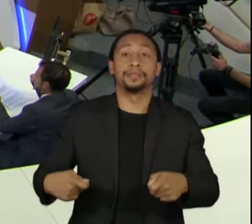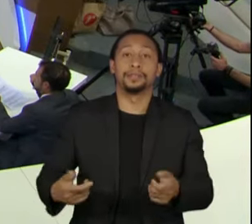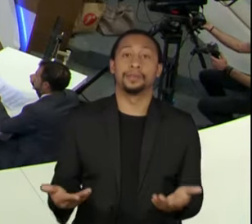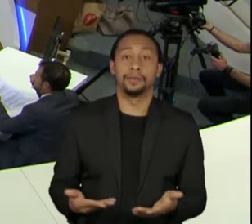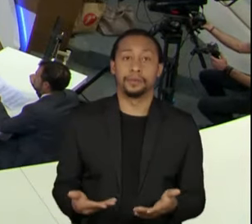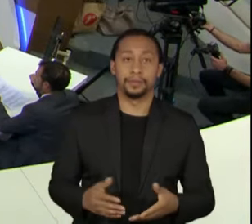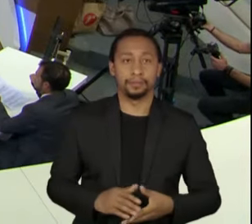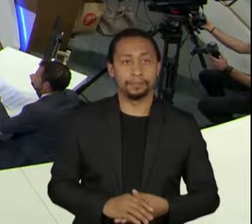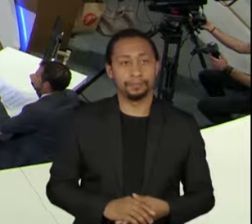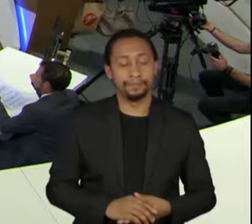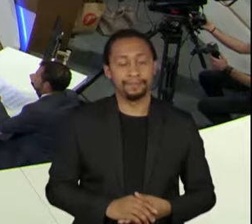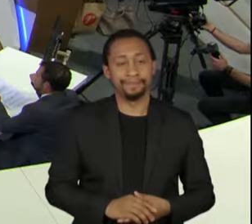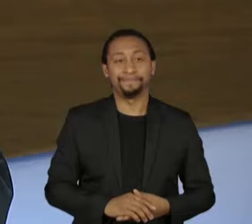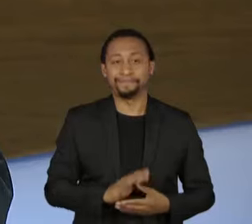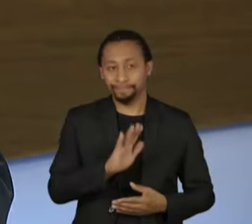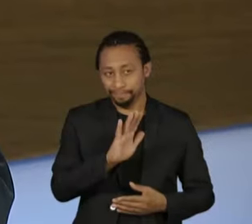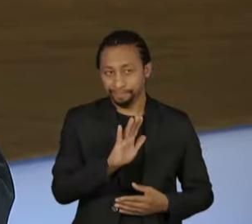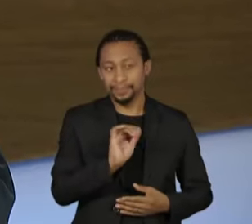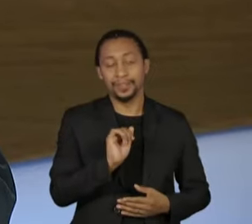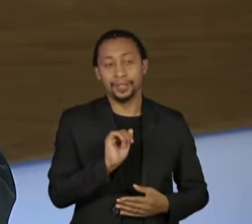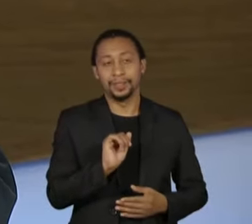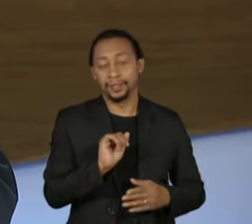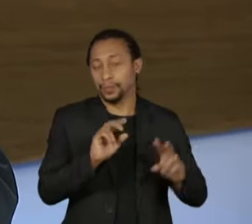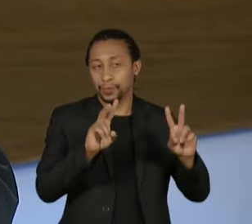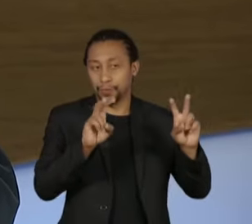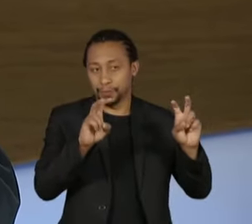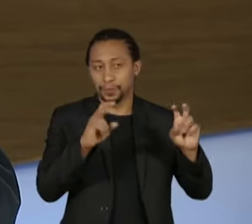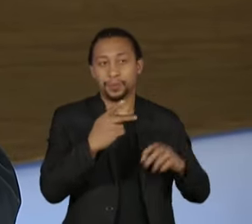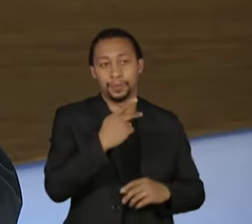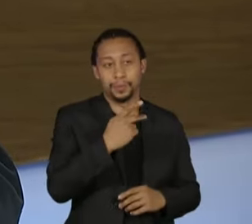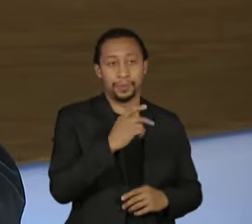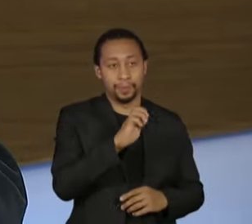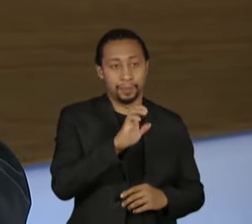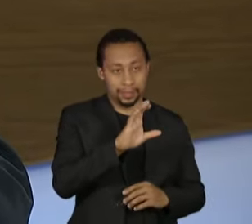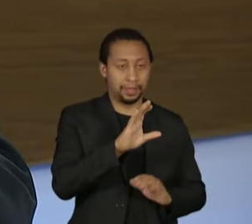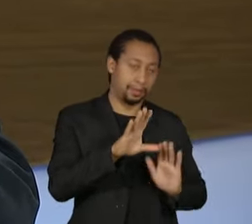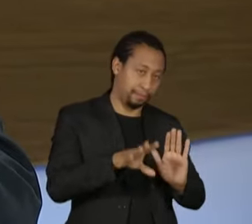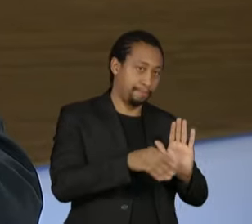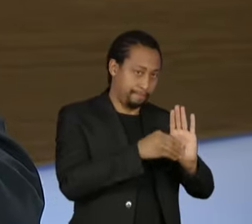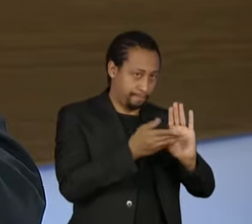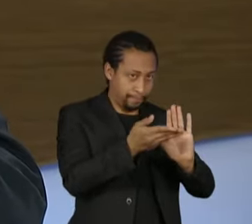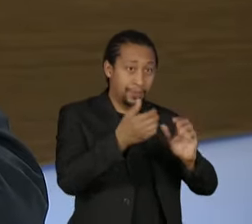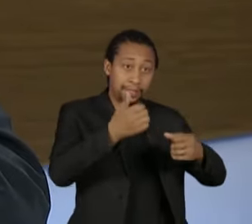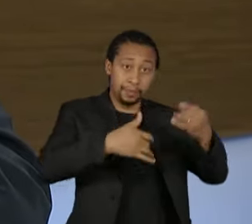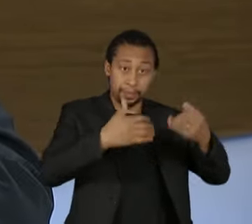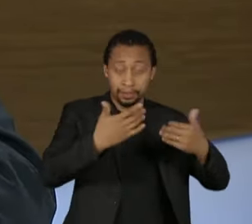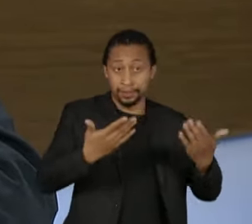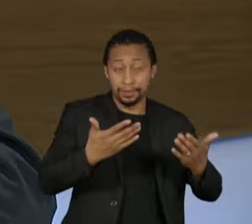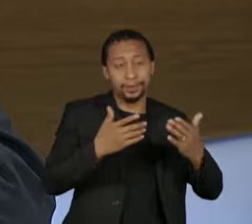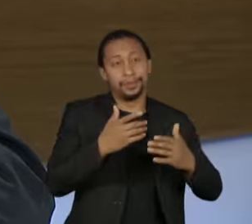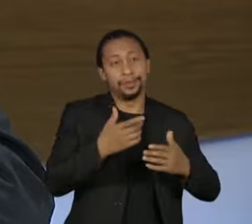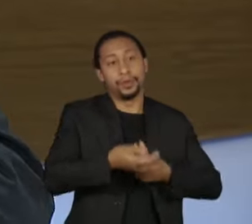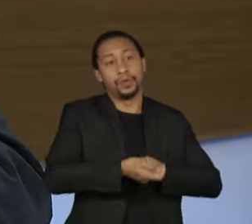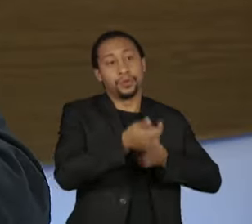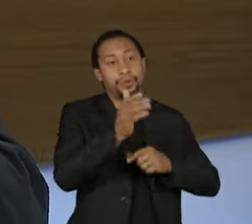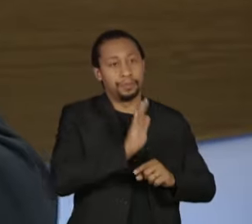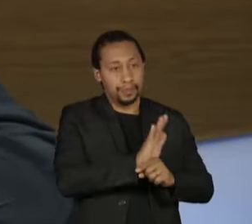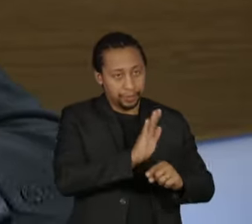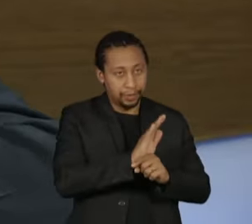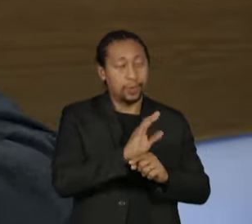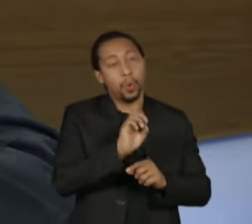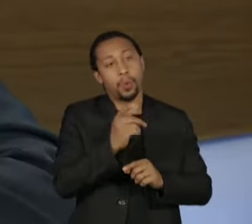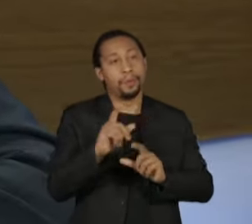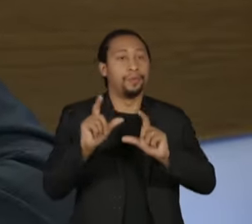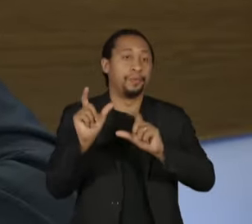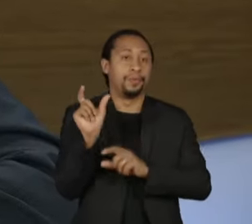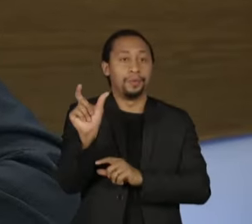defendendo, voltando a falar de PEC, o senhor está defendendo tirar permanentemente o Auxílio Brasil, Bolsa Família, do teto? E eu queria saber do senhor se essa